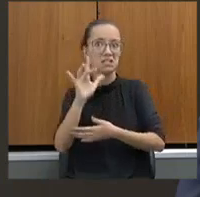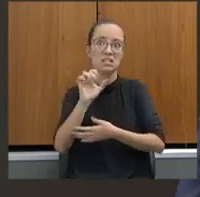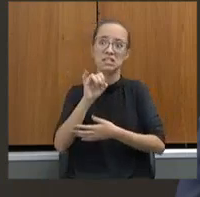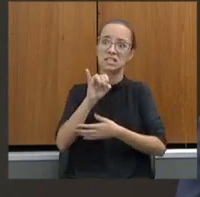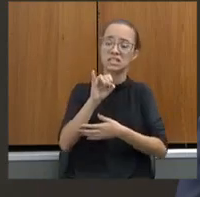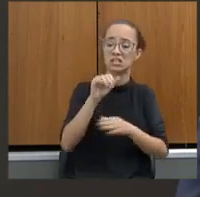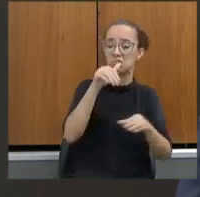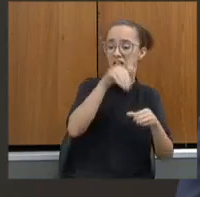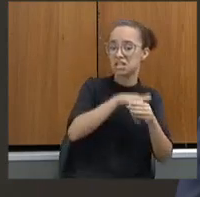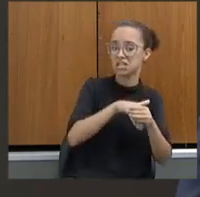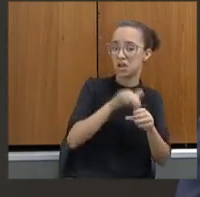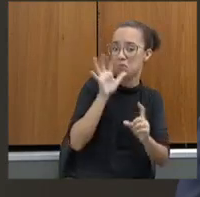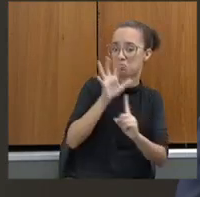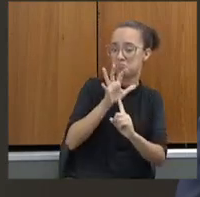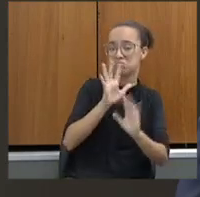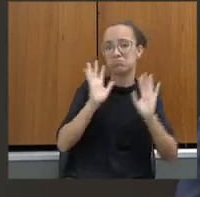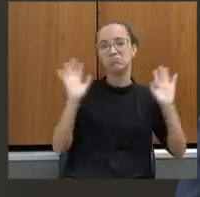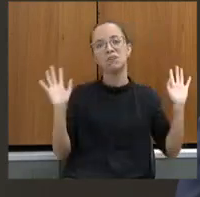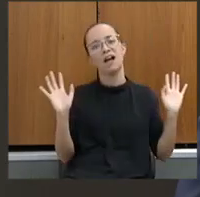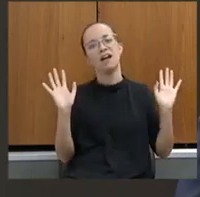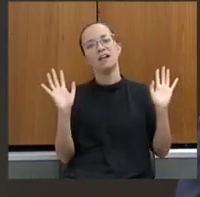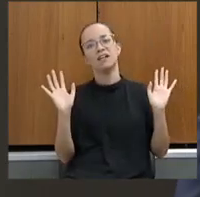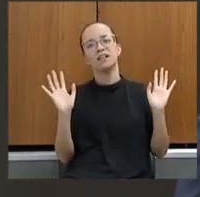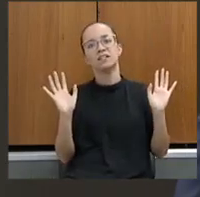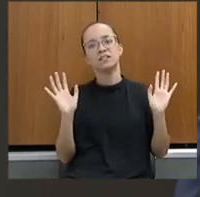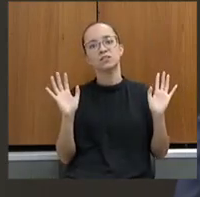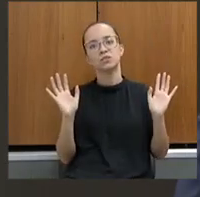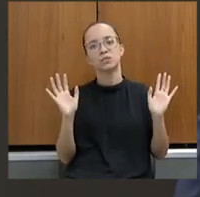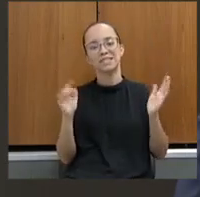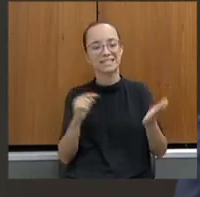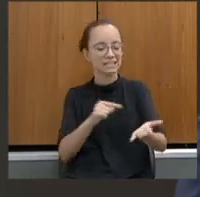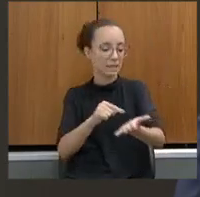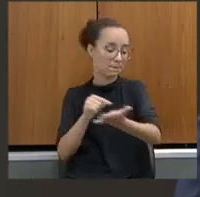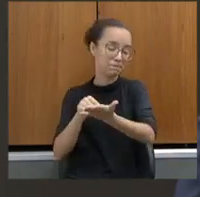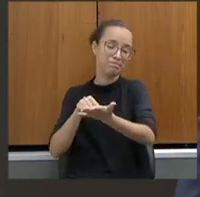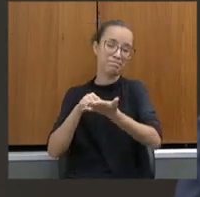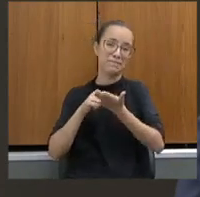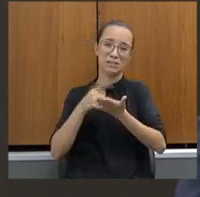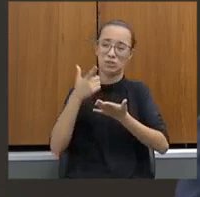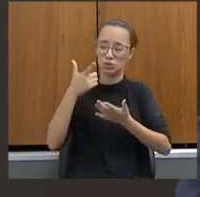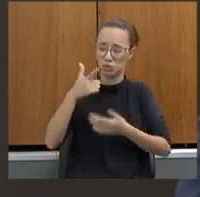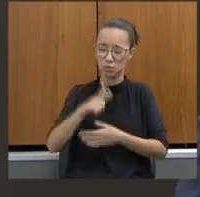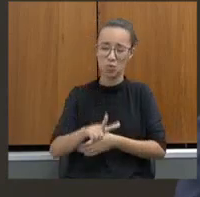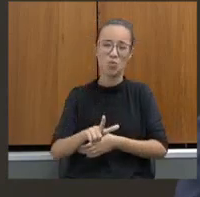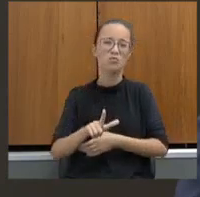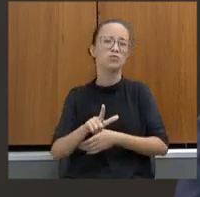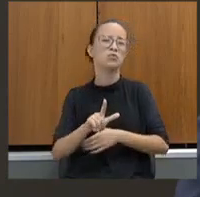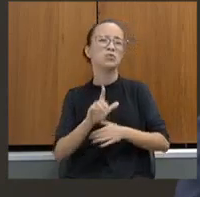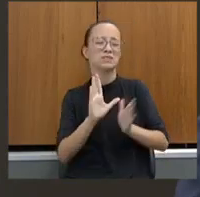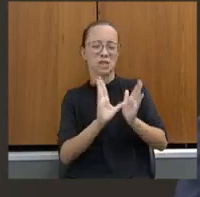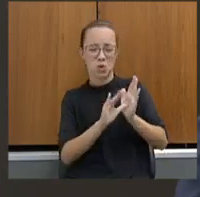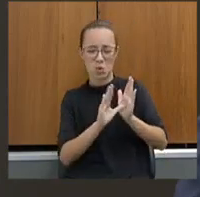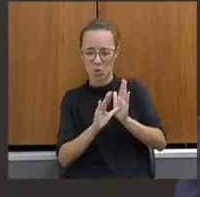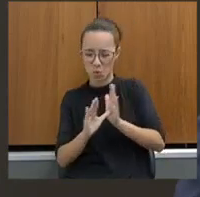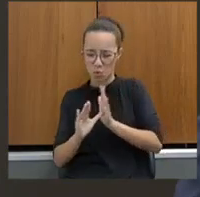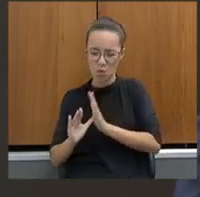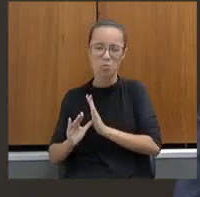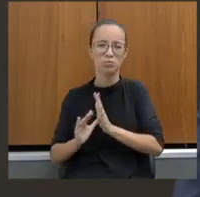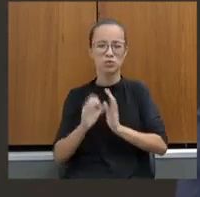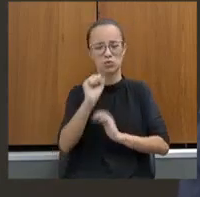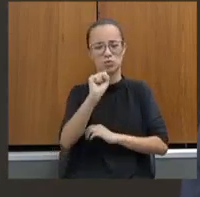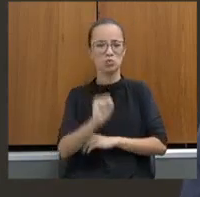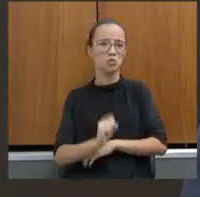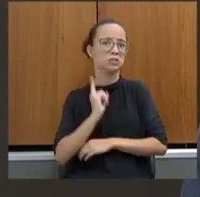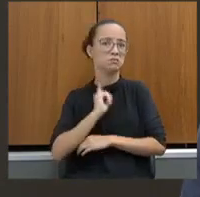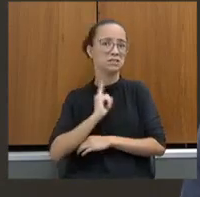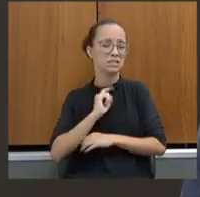eleição, sei lá, mas o que está aparecendo novamente os pequenos roubos na nossa região do sul de Minas é